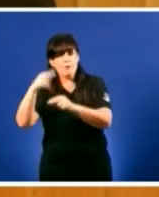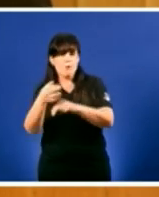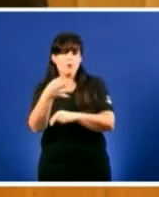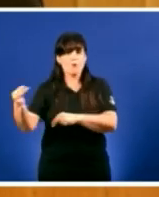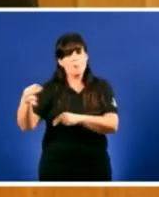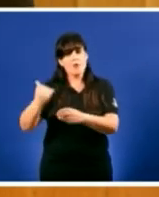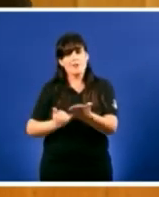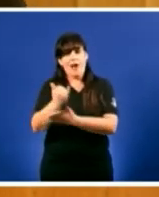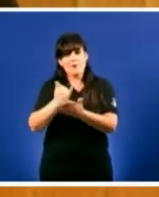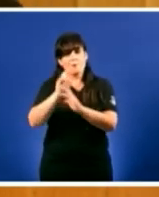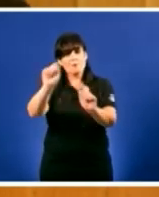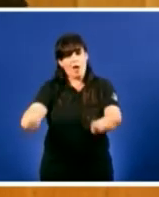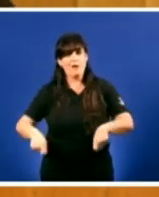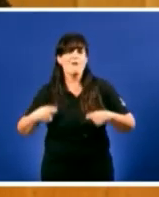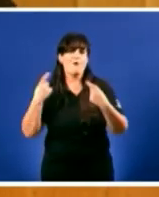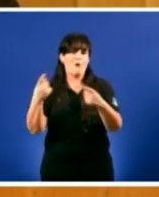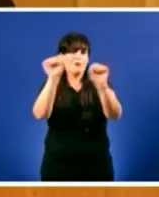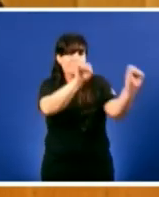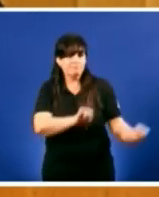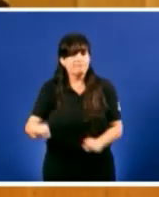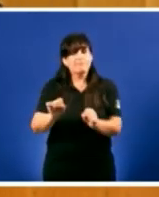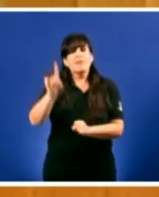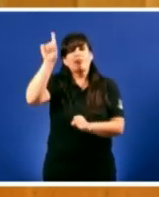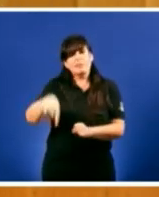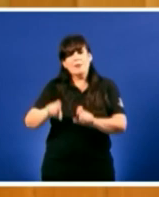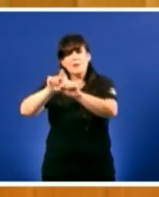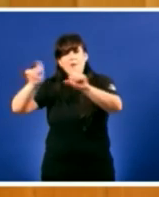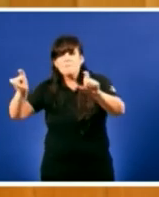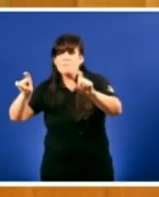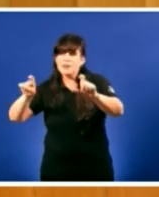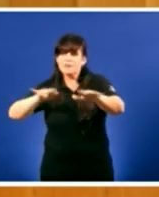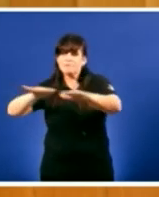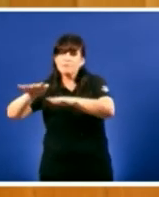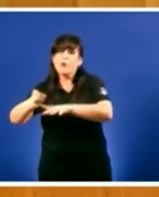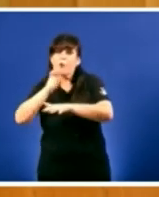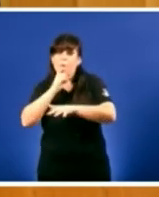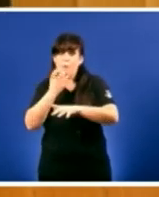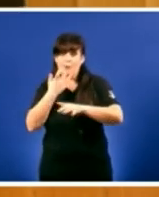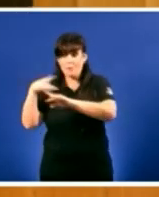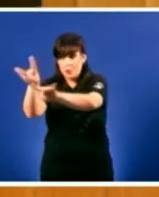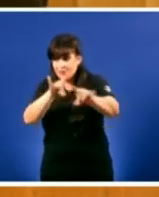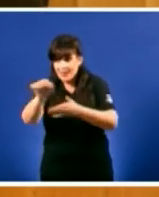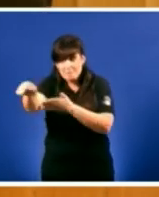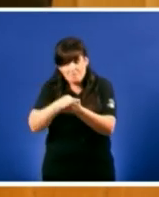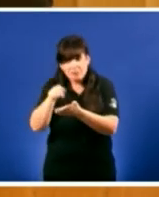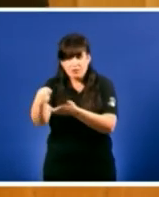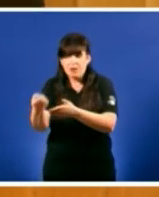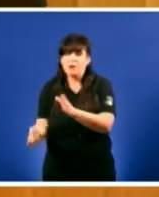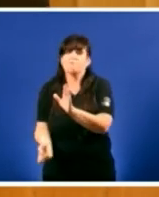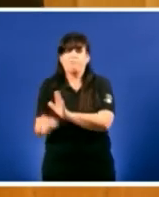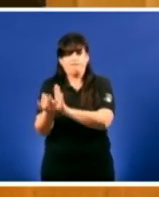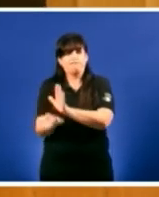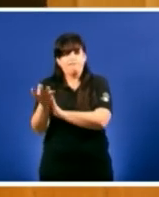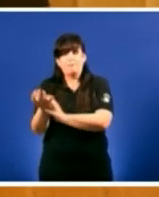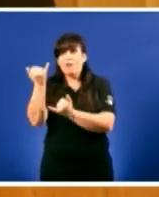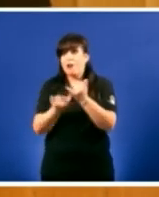ecolóxica a dimensionar as explotacións movilizando terras agrícolas en desuso e non fixo nada o único